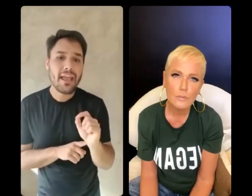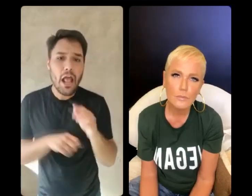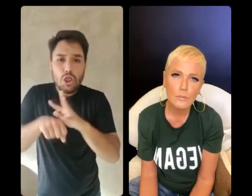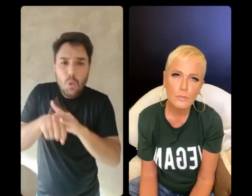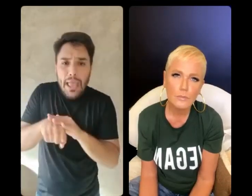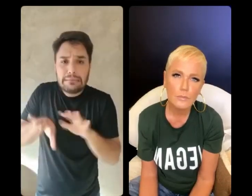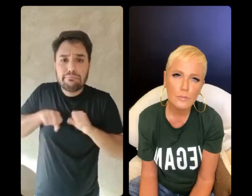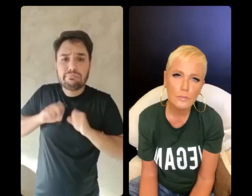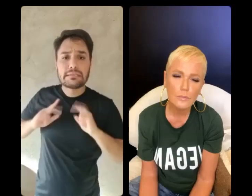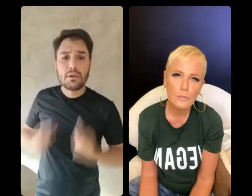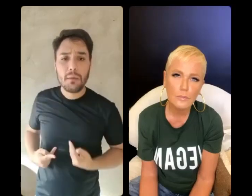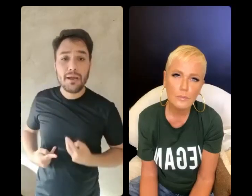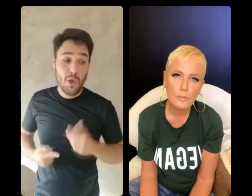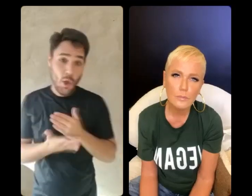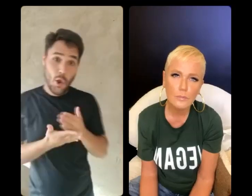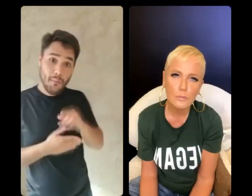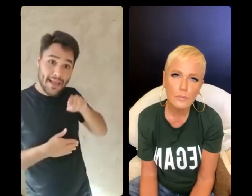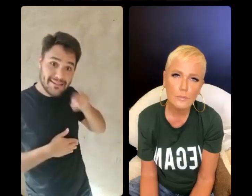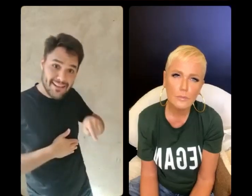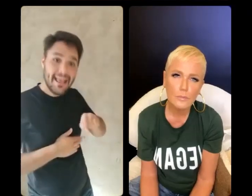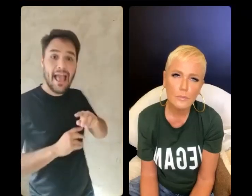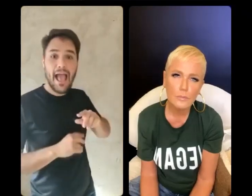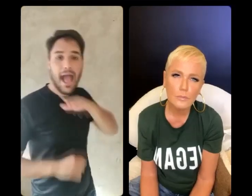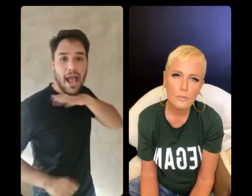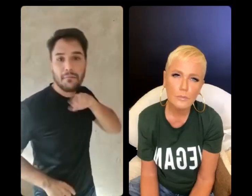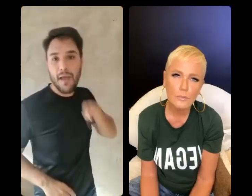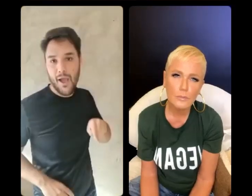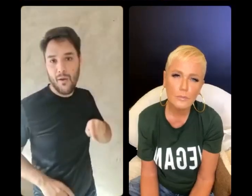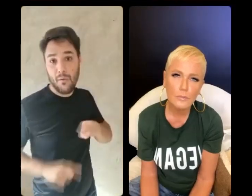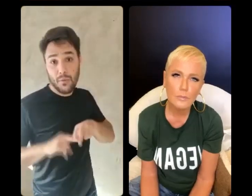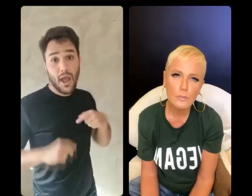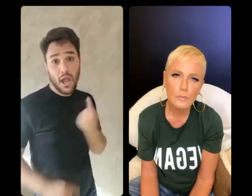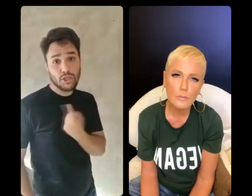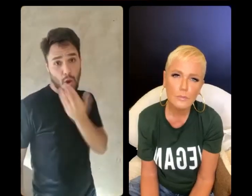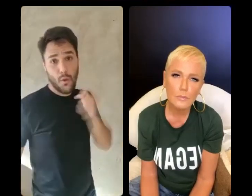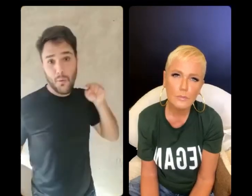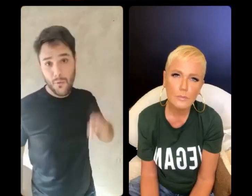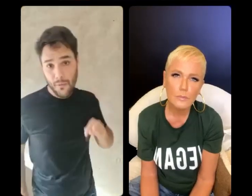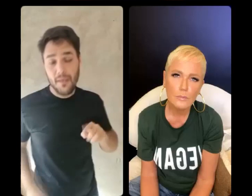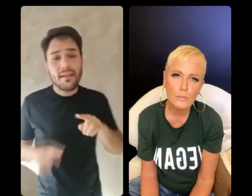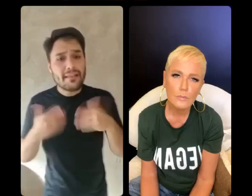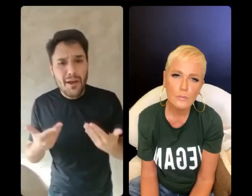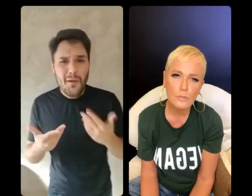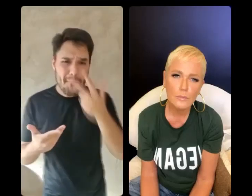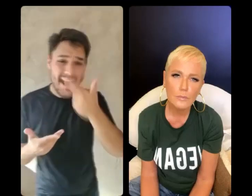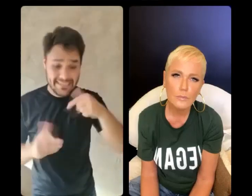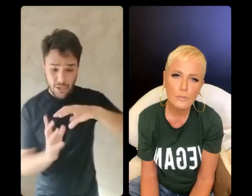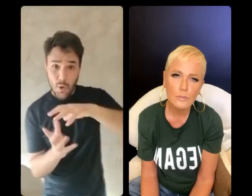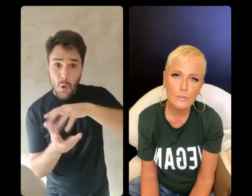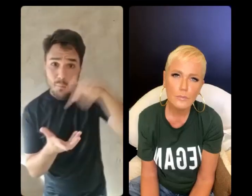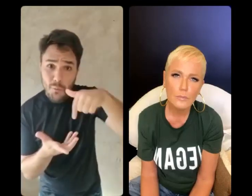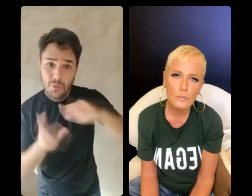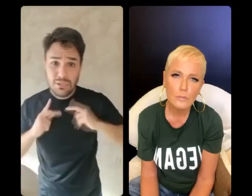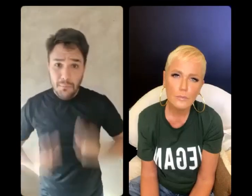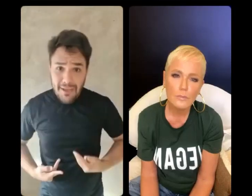está num período, a gente está num período de, assim, a gente está na beira do penhasco. Nós precisamos de uma